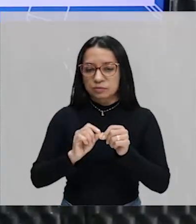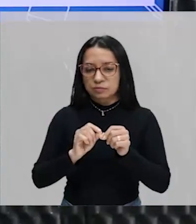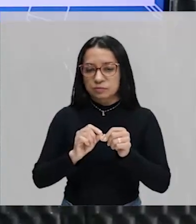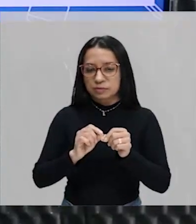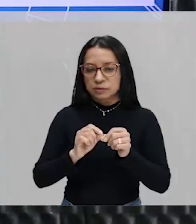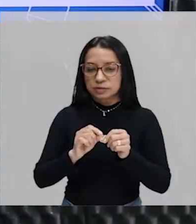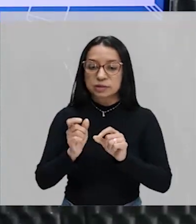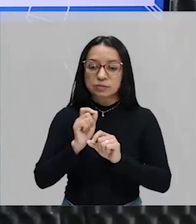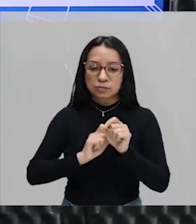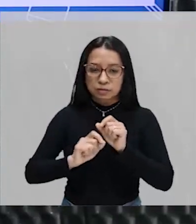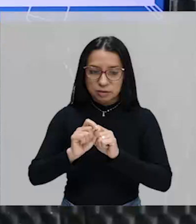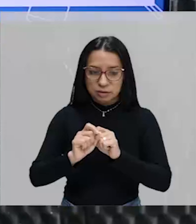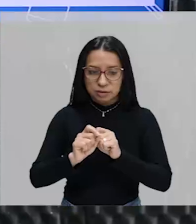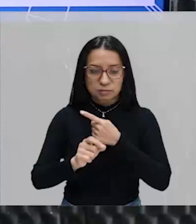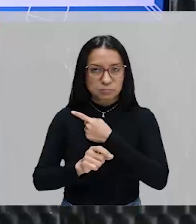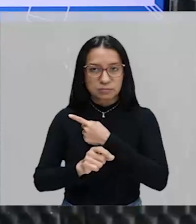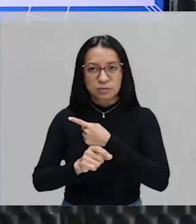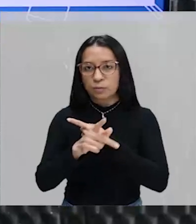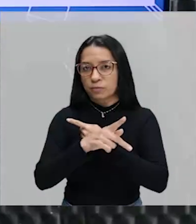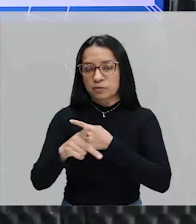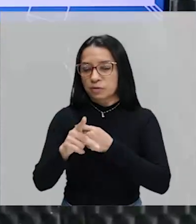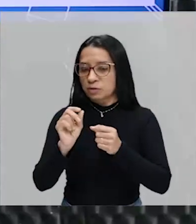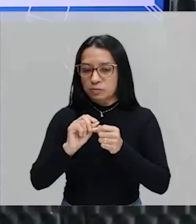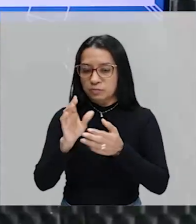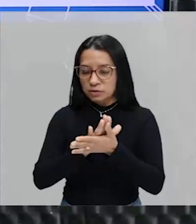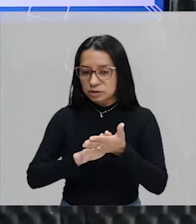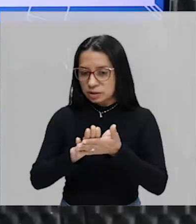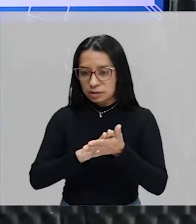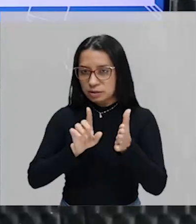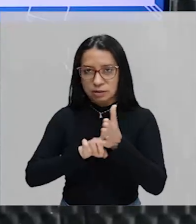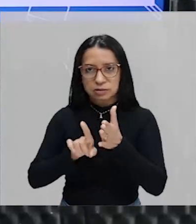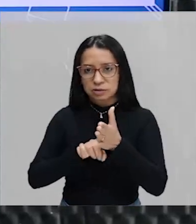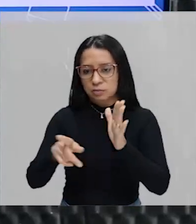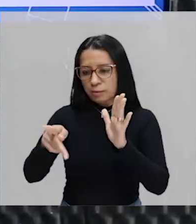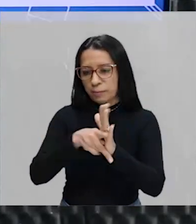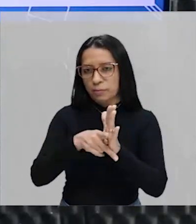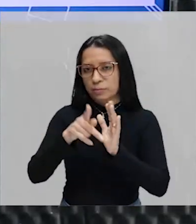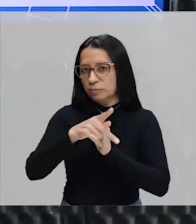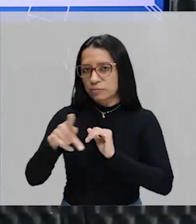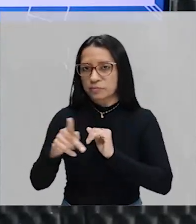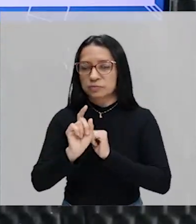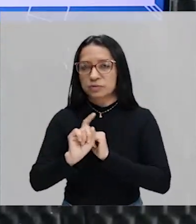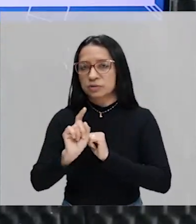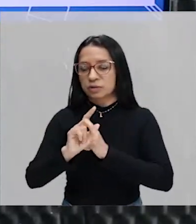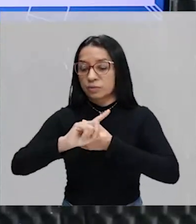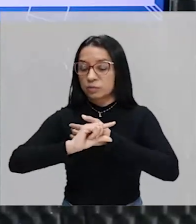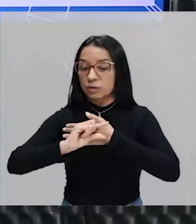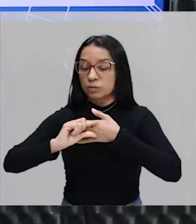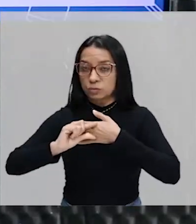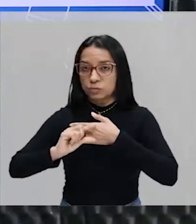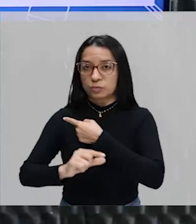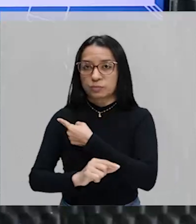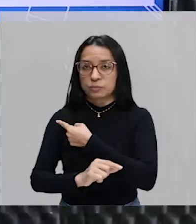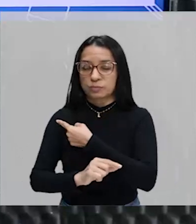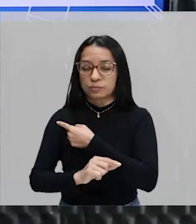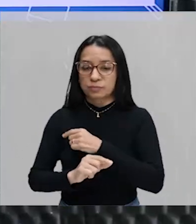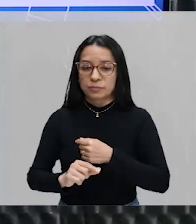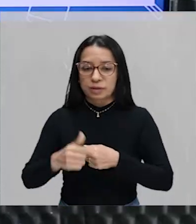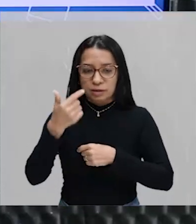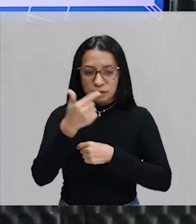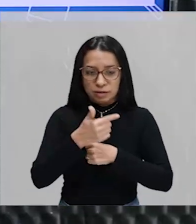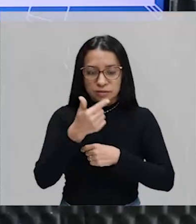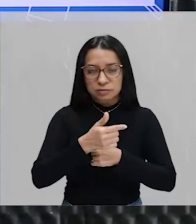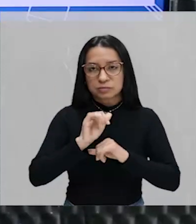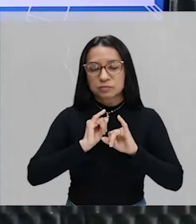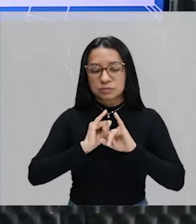Eu não peguei nada, foi o autor que elaborou a questão. A questão não é minha, é do autor, tá bom? e a segunda informação que foi passada para nós,